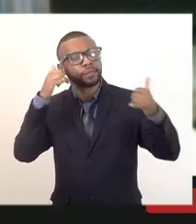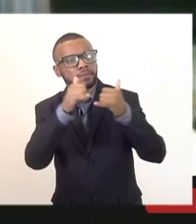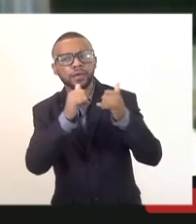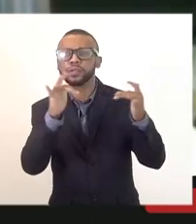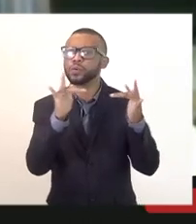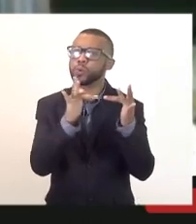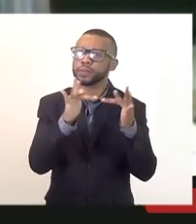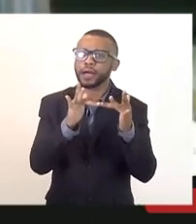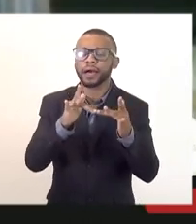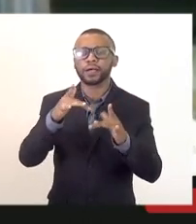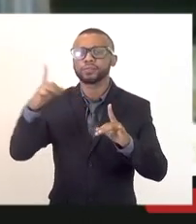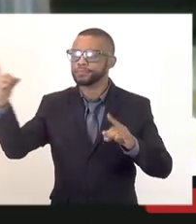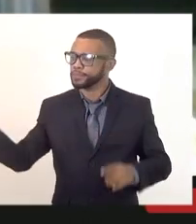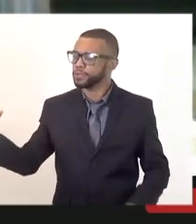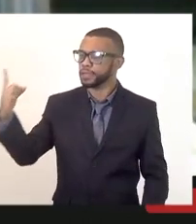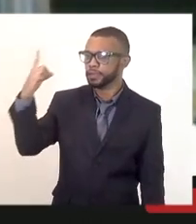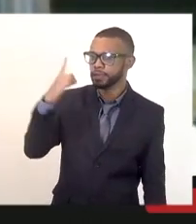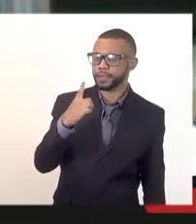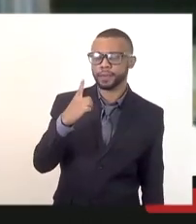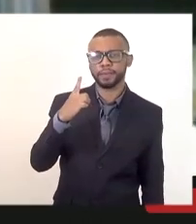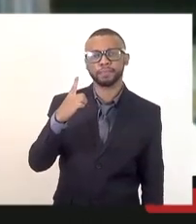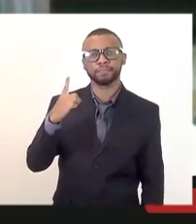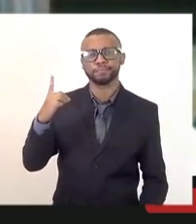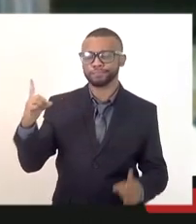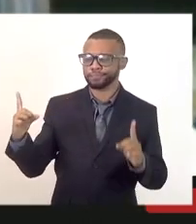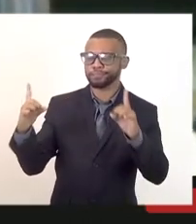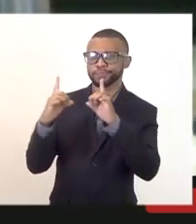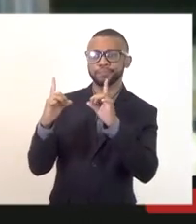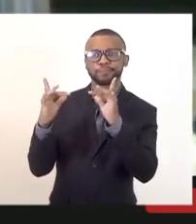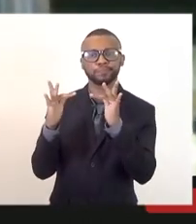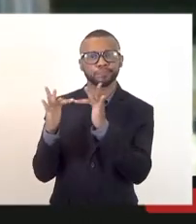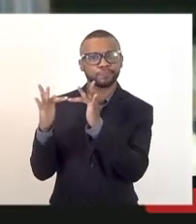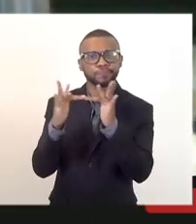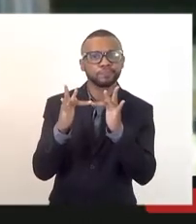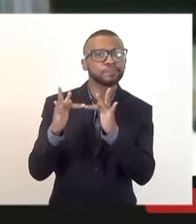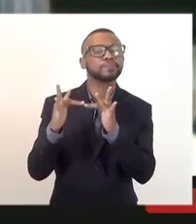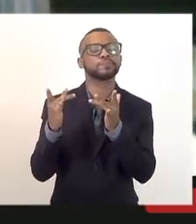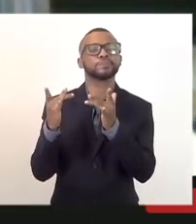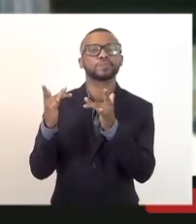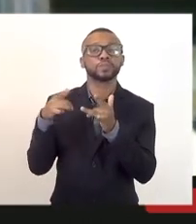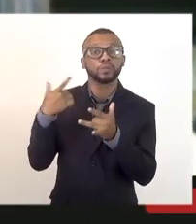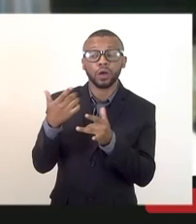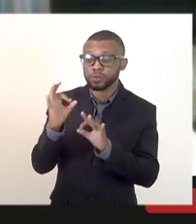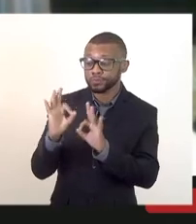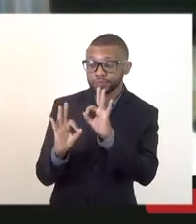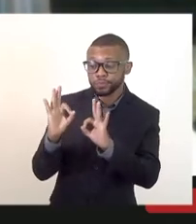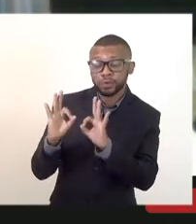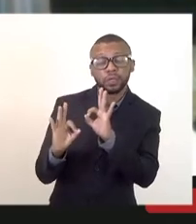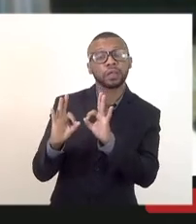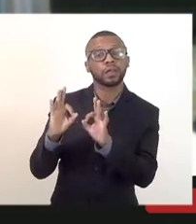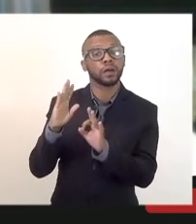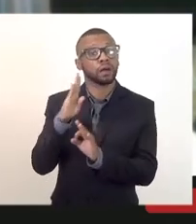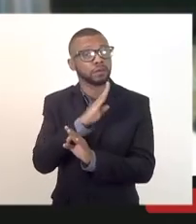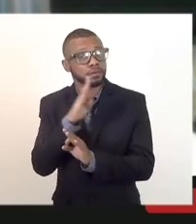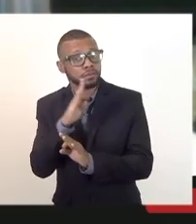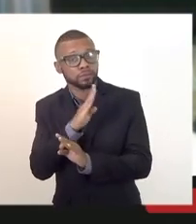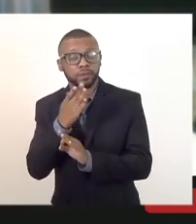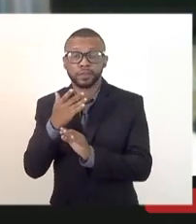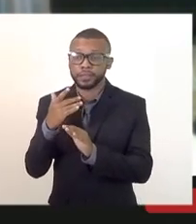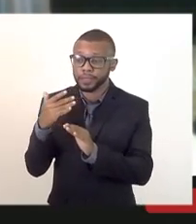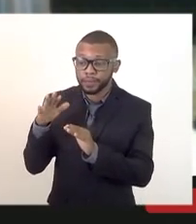pessoalmente em busca para a gente tentar agilizar o quanto antes esse processo de chamamento agora